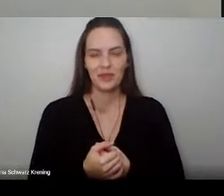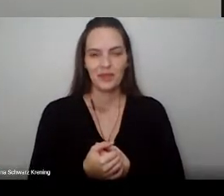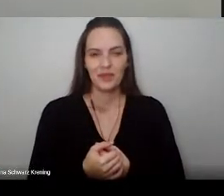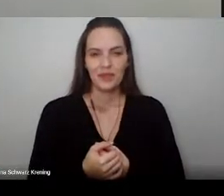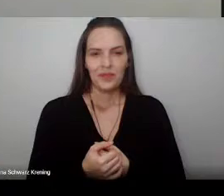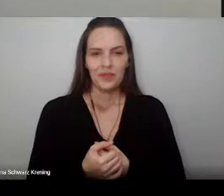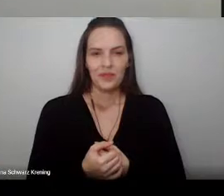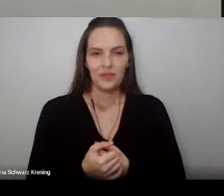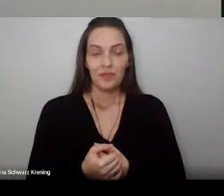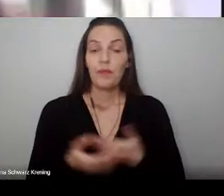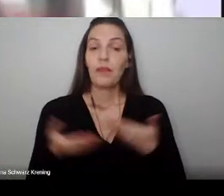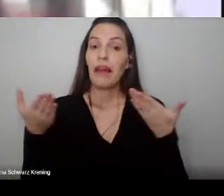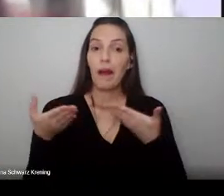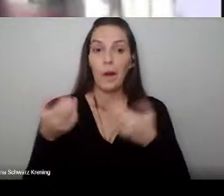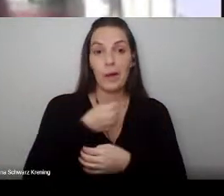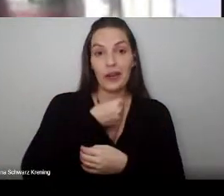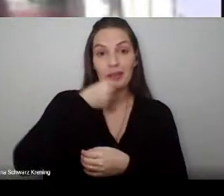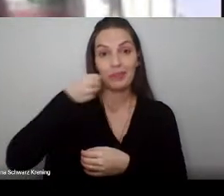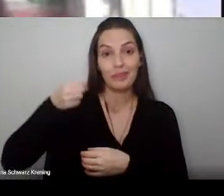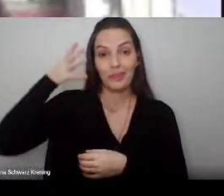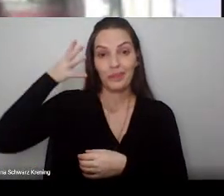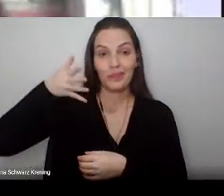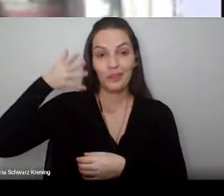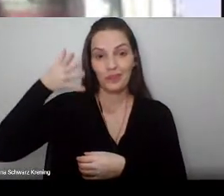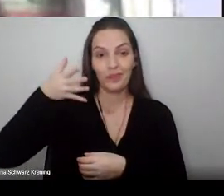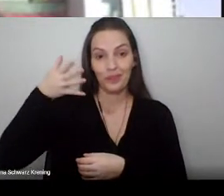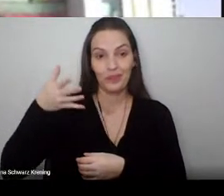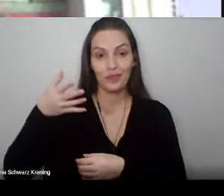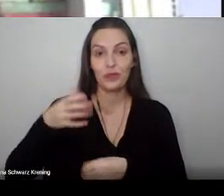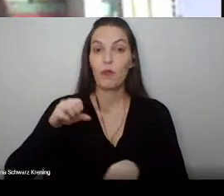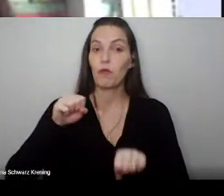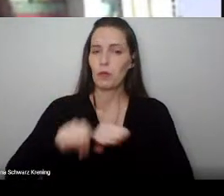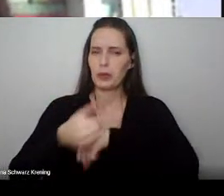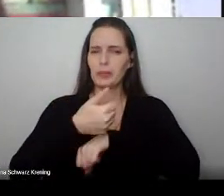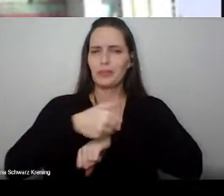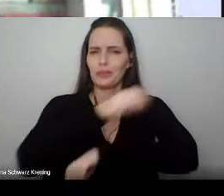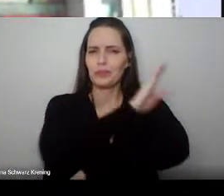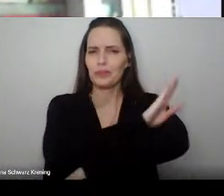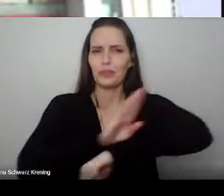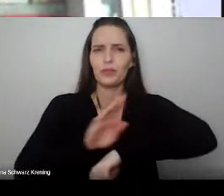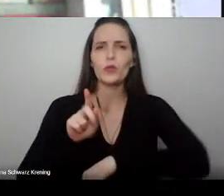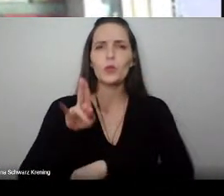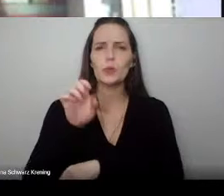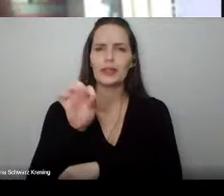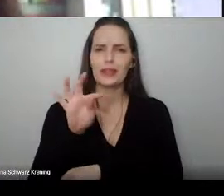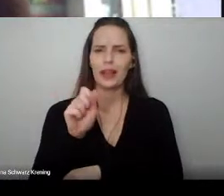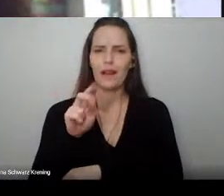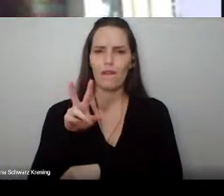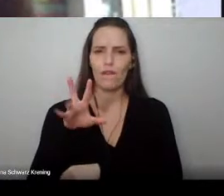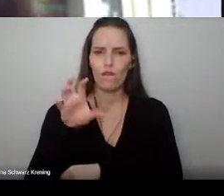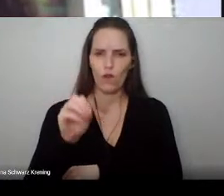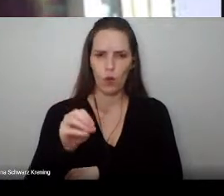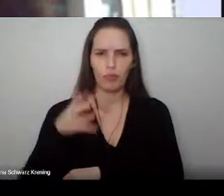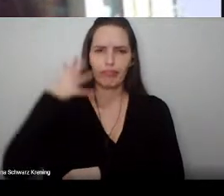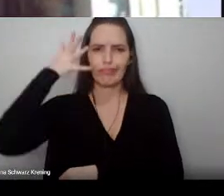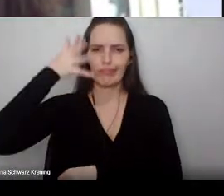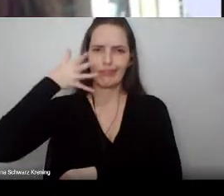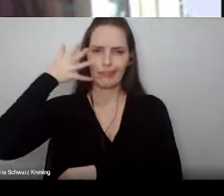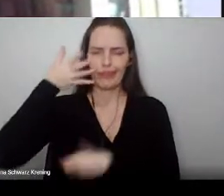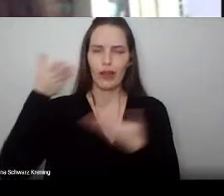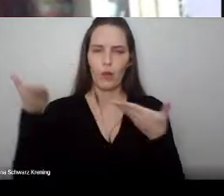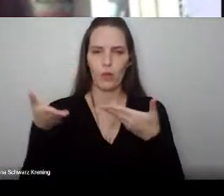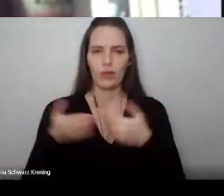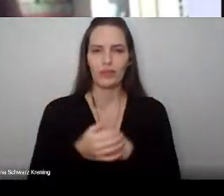Com a palavra, o bacharel em Física Médica, Gustavo Bernardes da Silva, orador do curso, para que faça seu